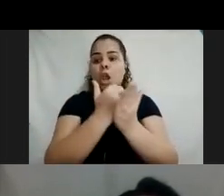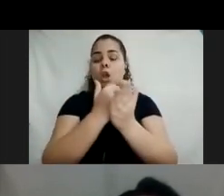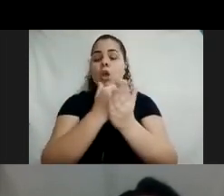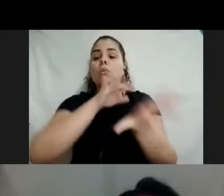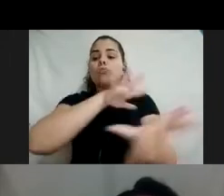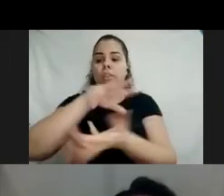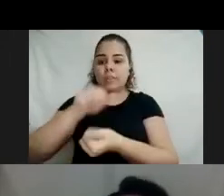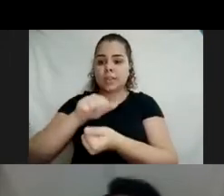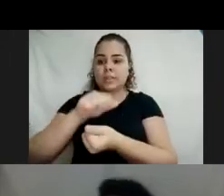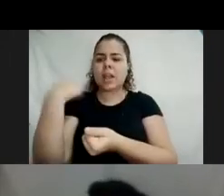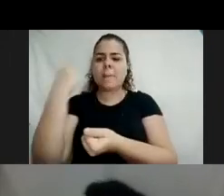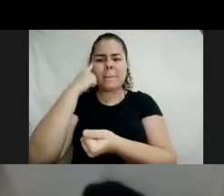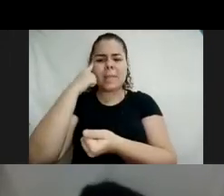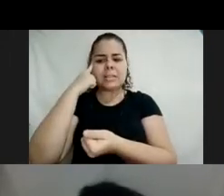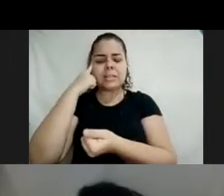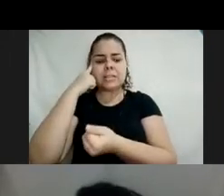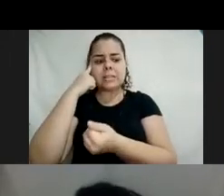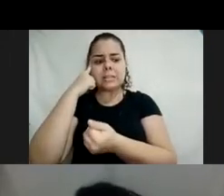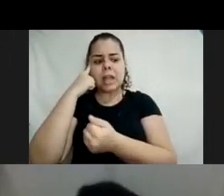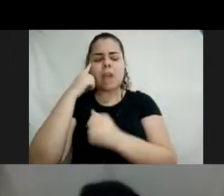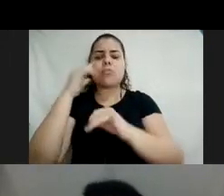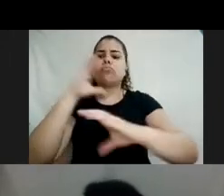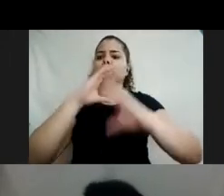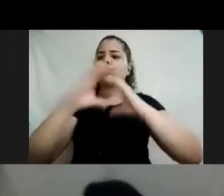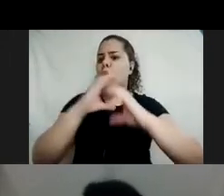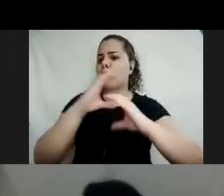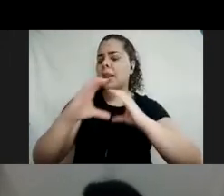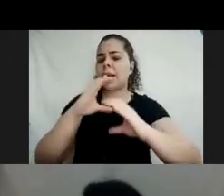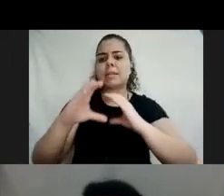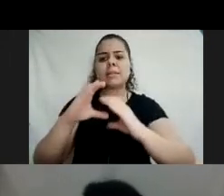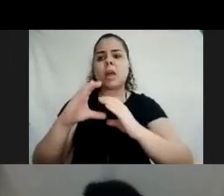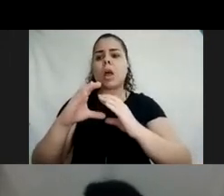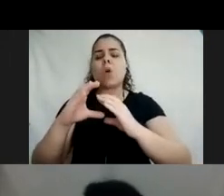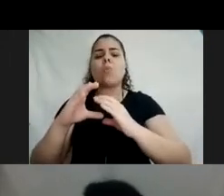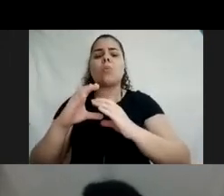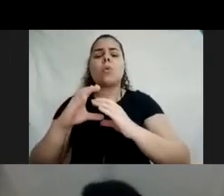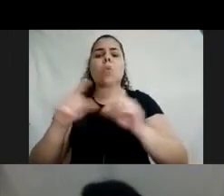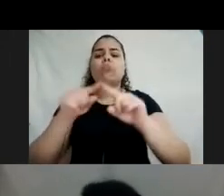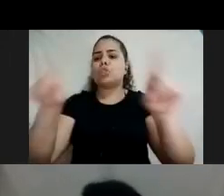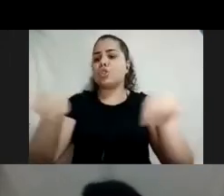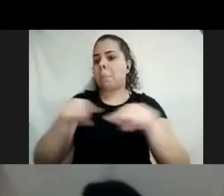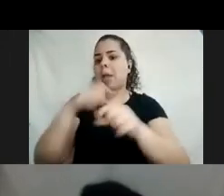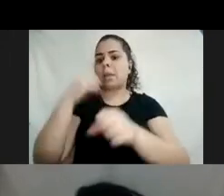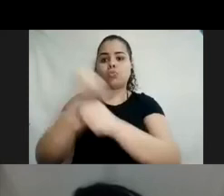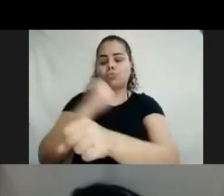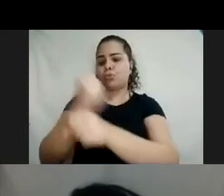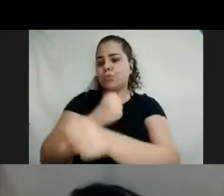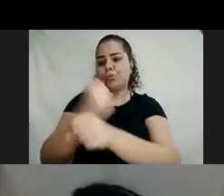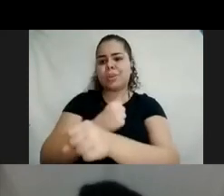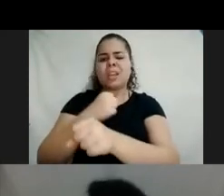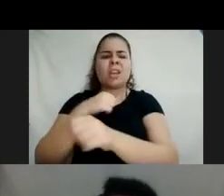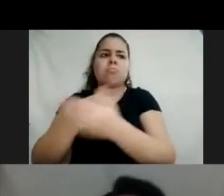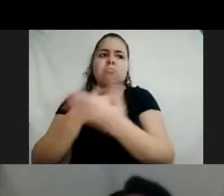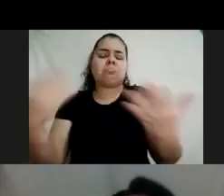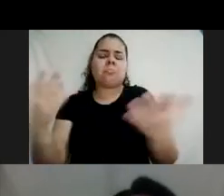seja um produto de comunicação, seja um serviço a ser prestado, seja um espaço a ser construído, a gente tentar na